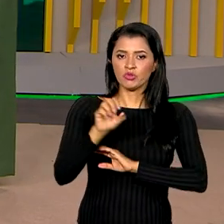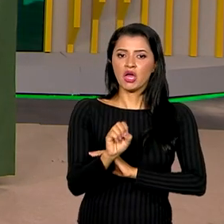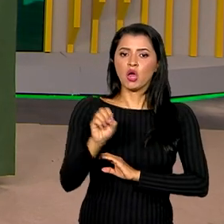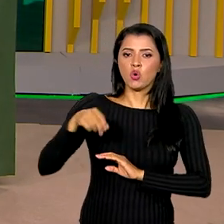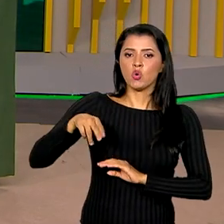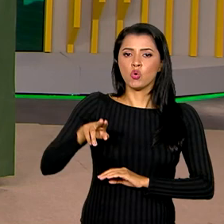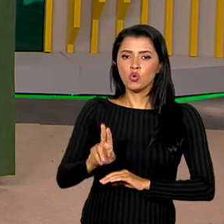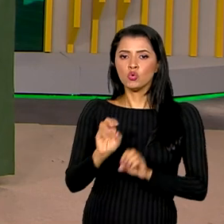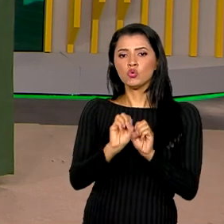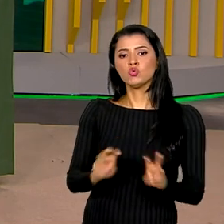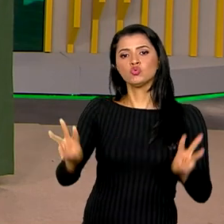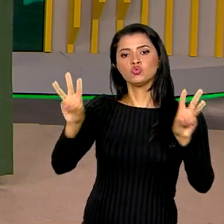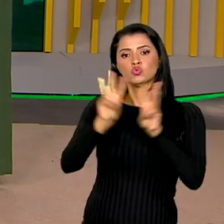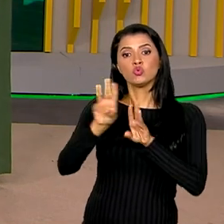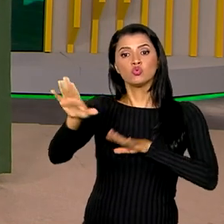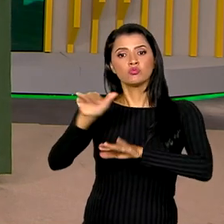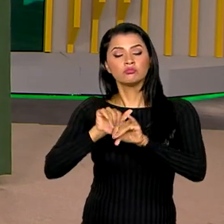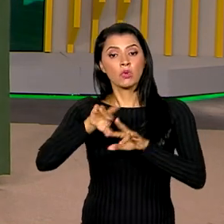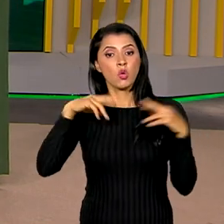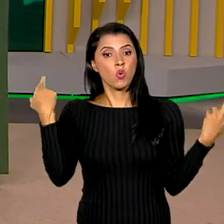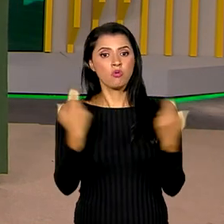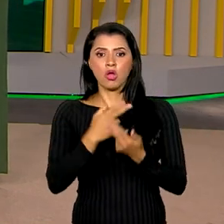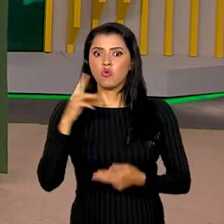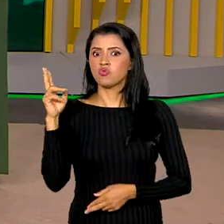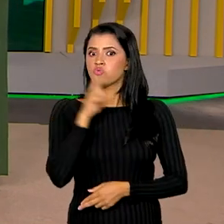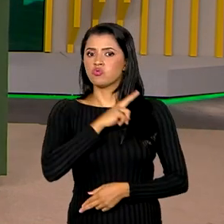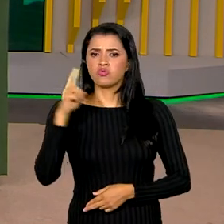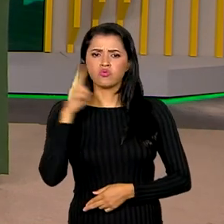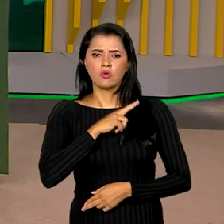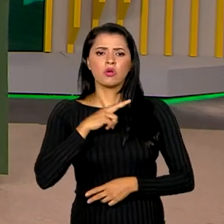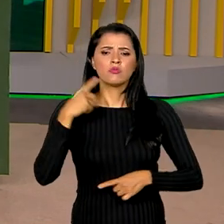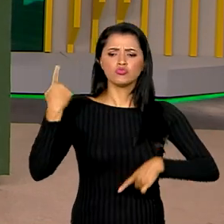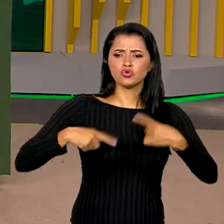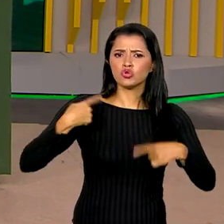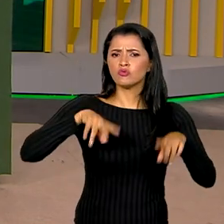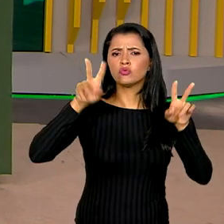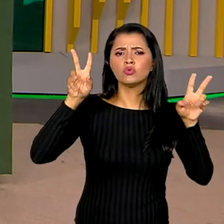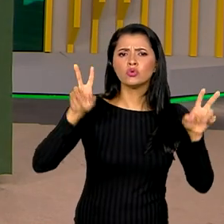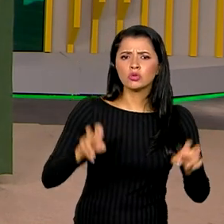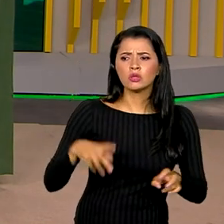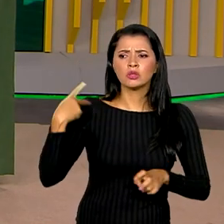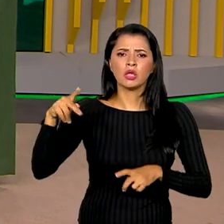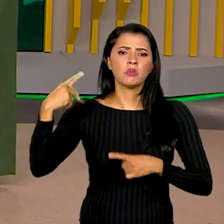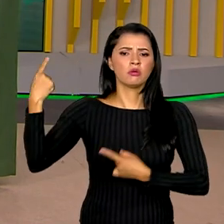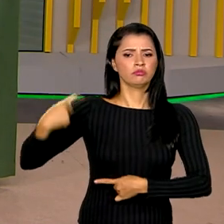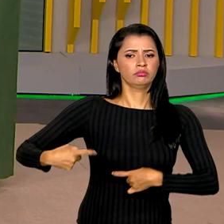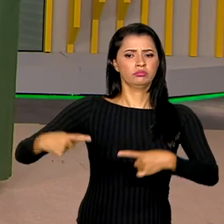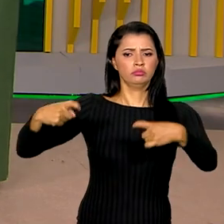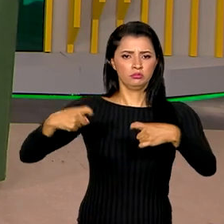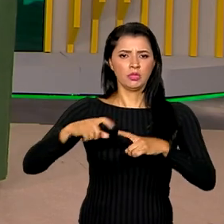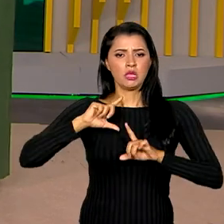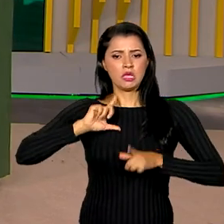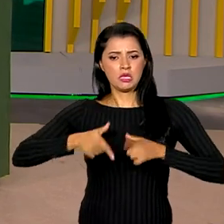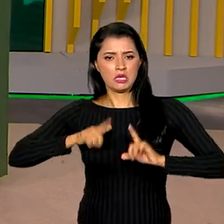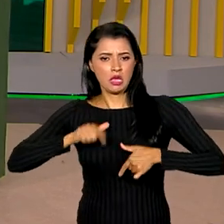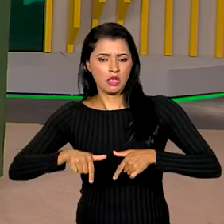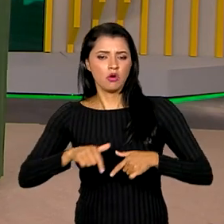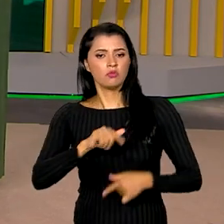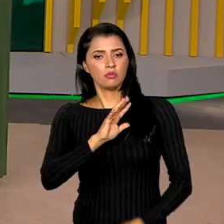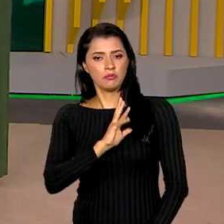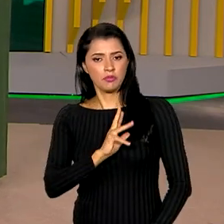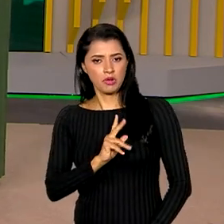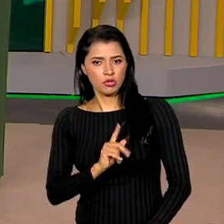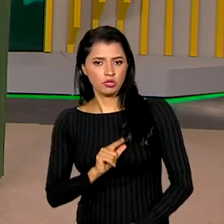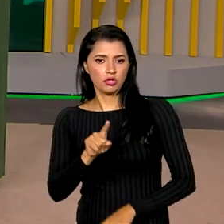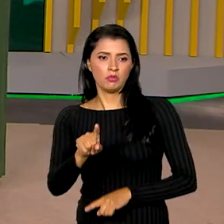Unidas, convocou uma reunião de emergência para discutir os desdobramentos do conflito entre Israel e Palestina